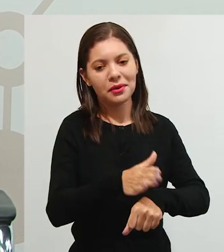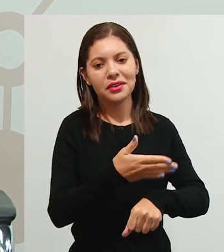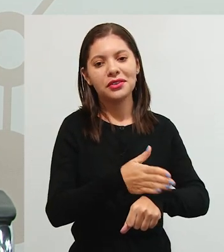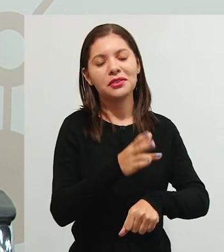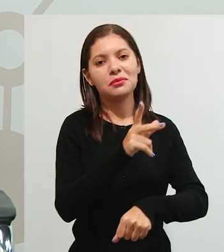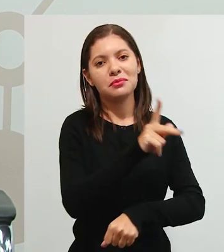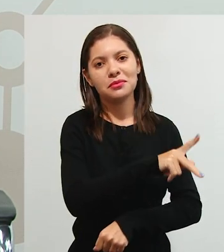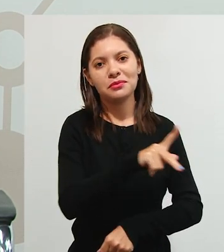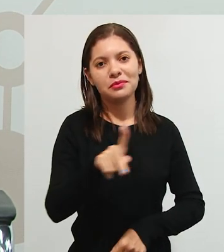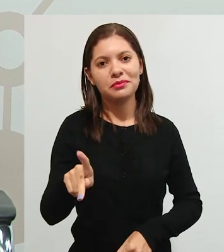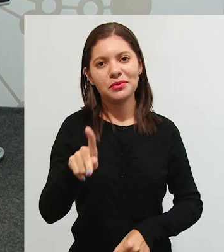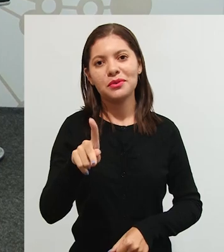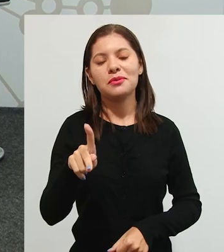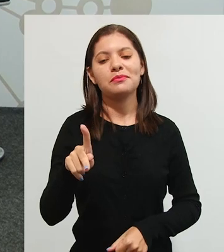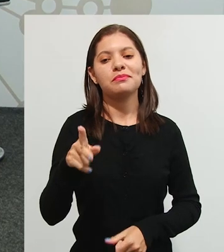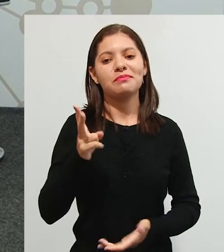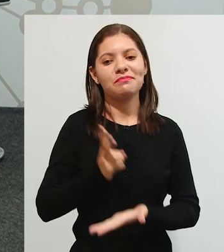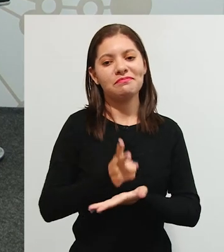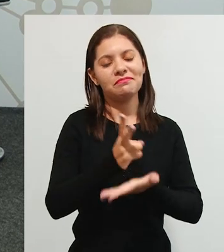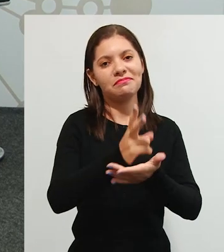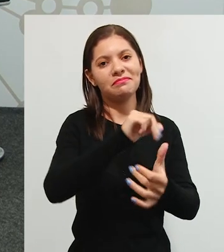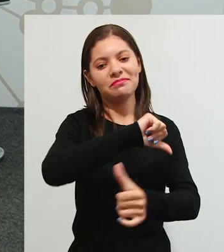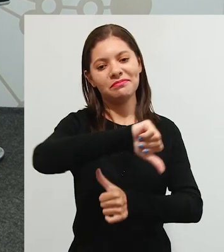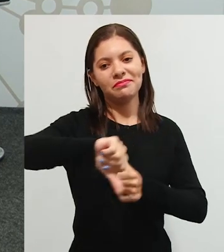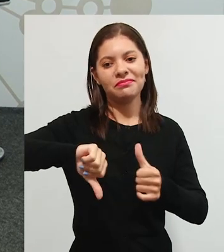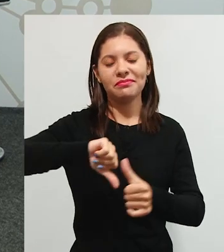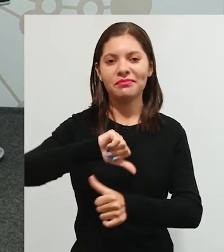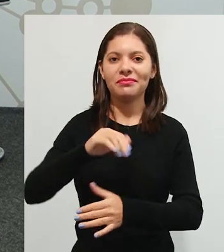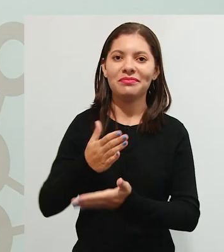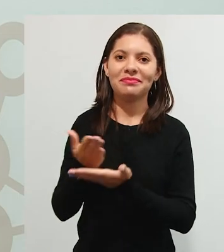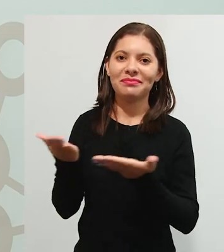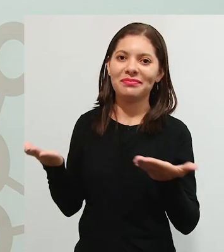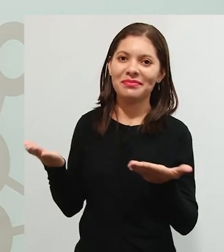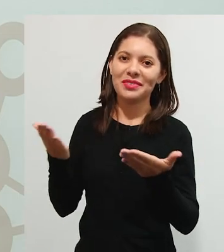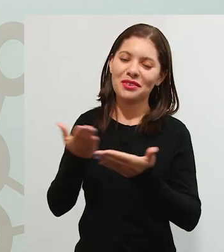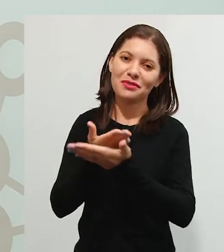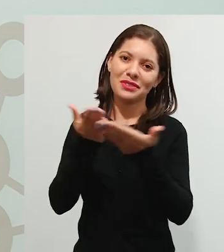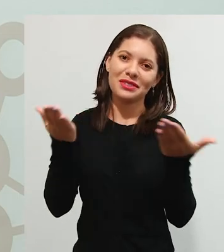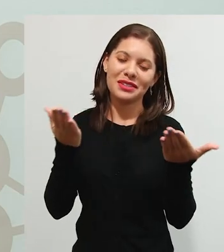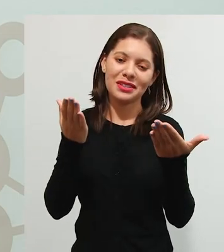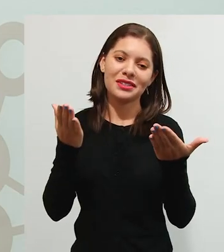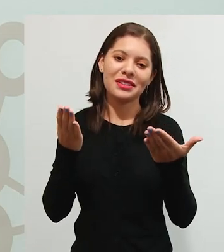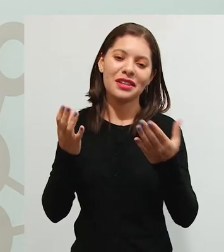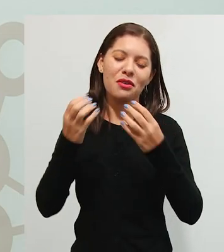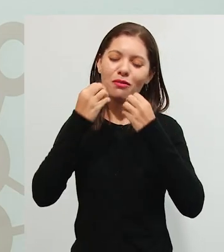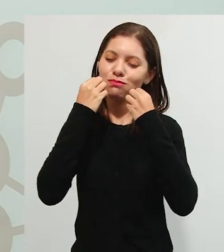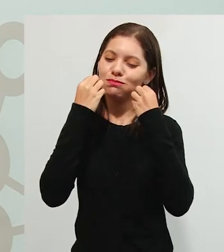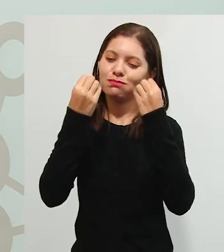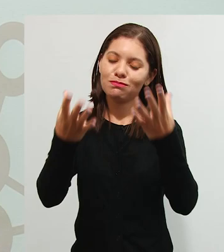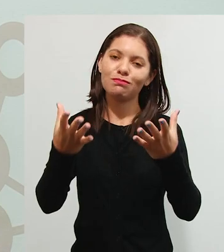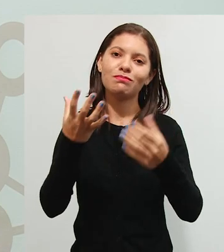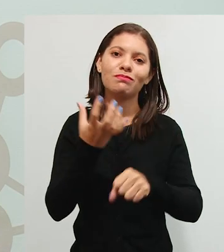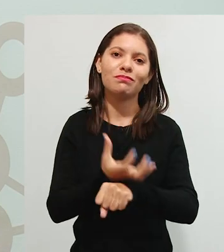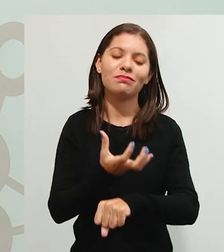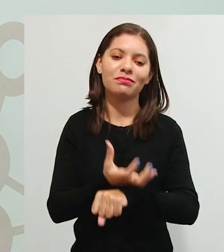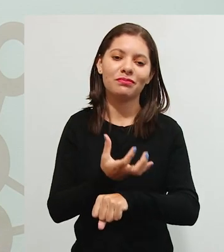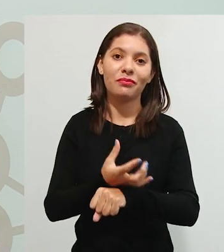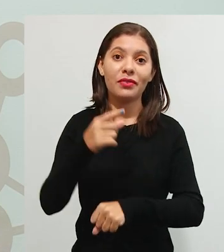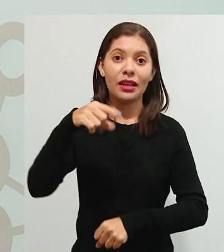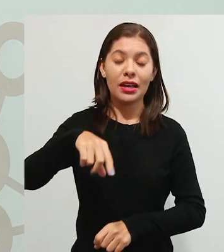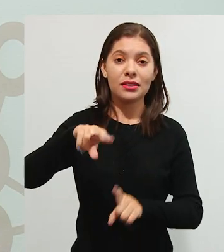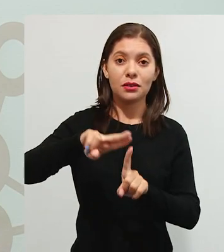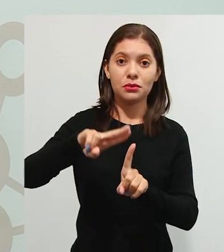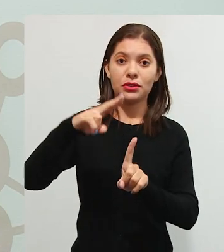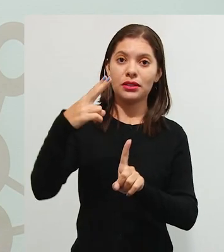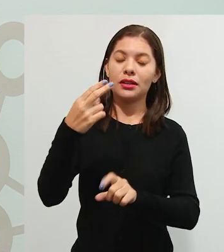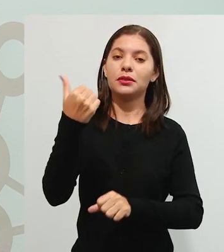professor sempre renovando então nós desejamos que você tenha uma excelente disciplina essa primeira